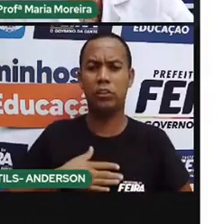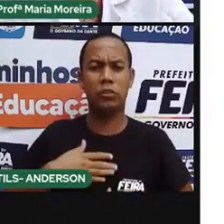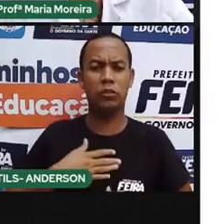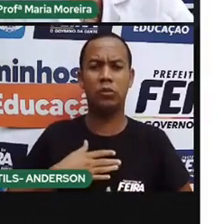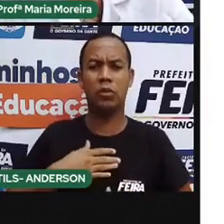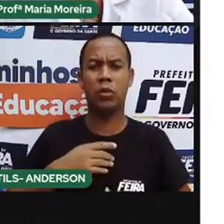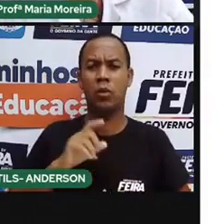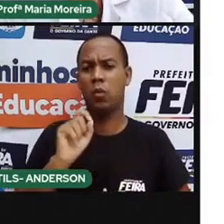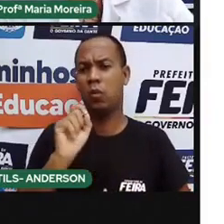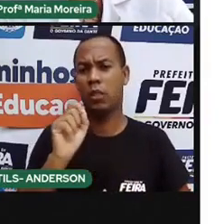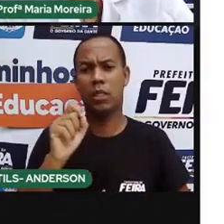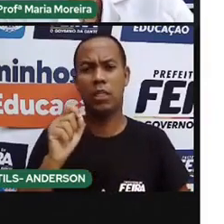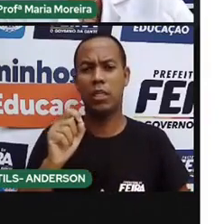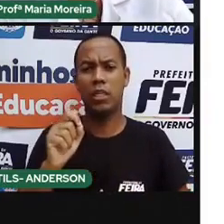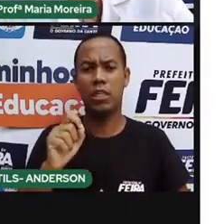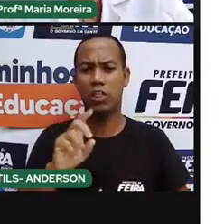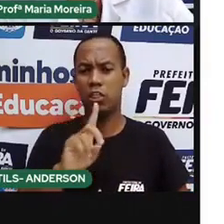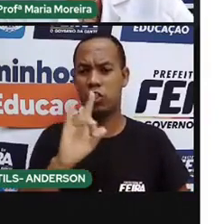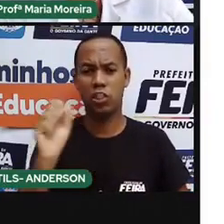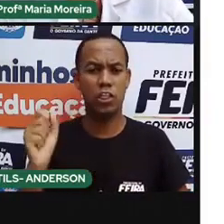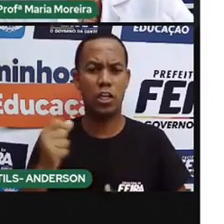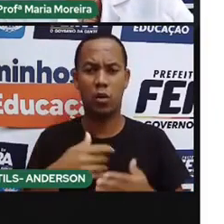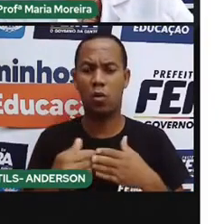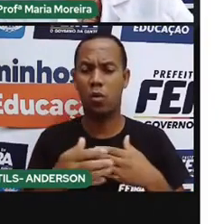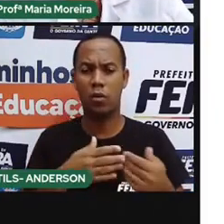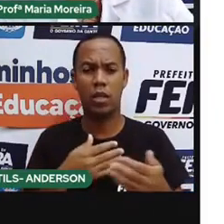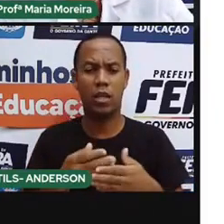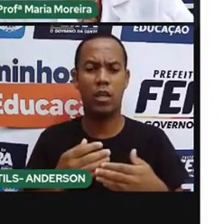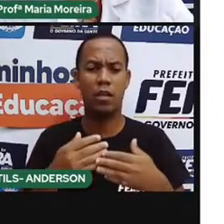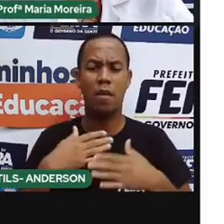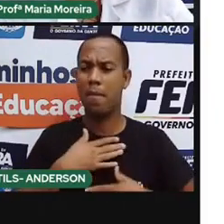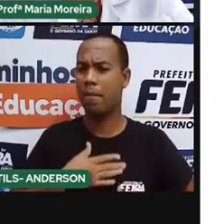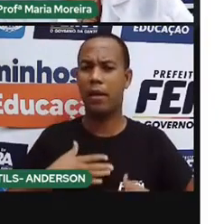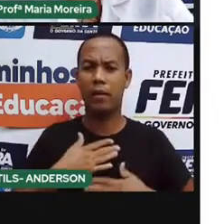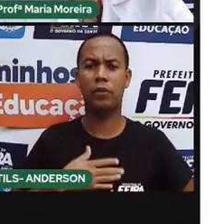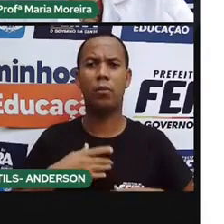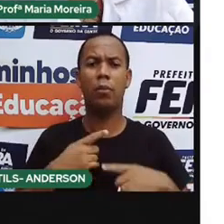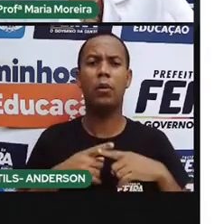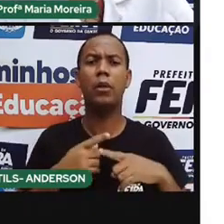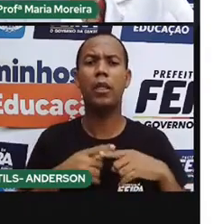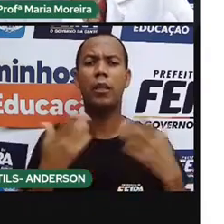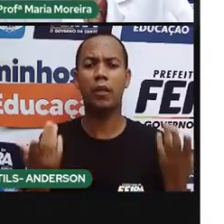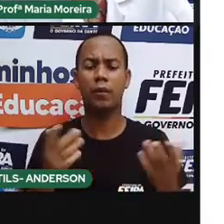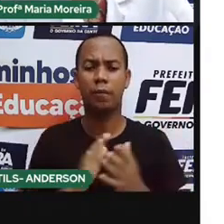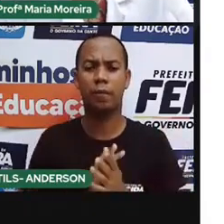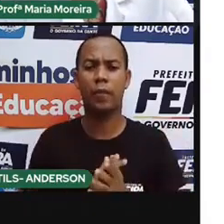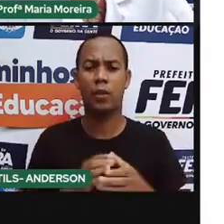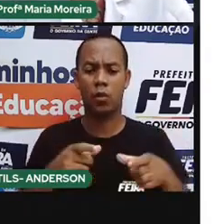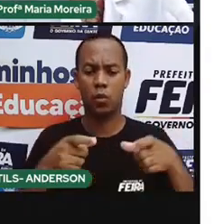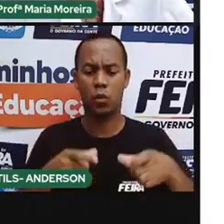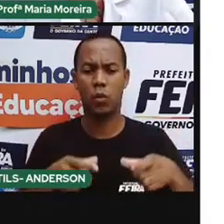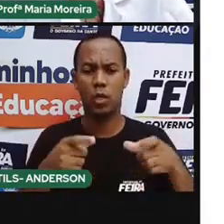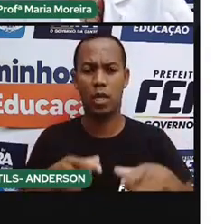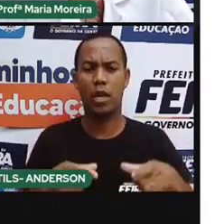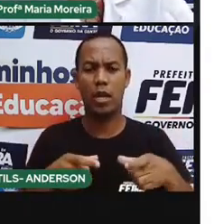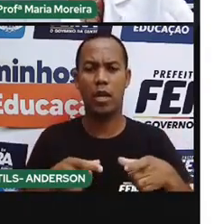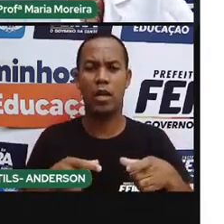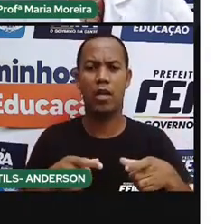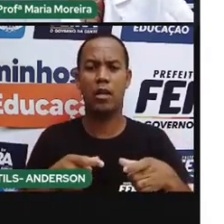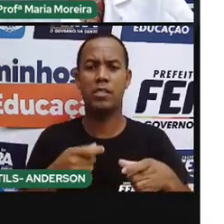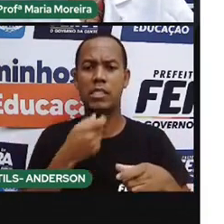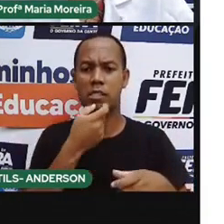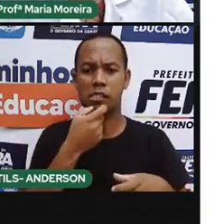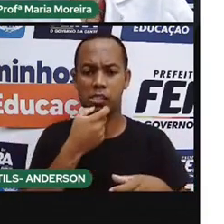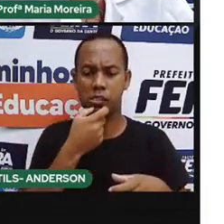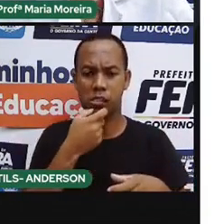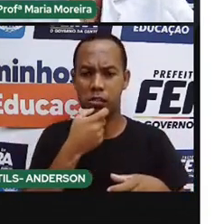em rios, lagos e viagens. E não é uma característica dos portugueses. Por quê? Porque lá na Europa faz muito mais frio do